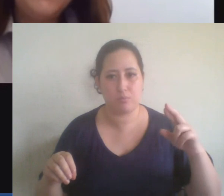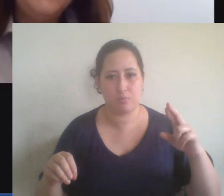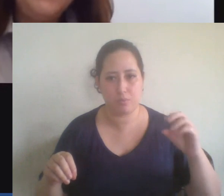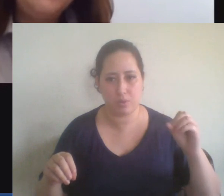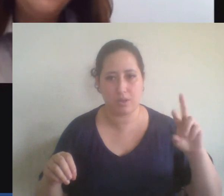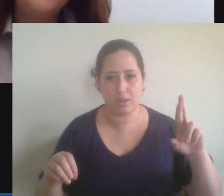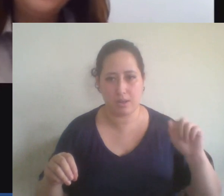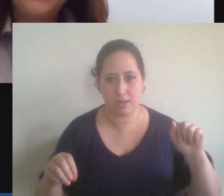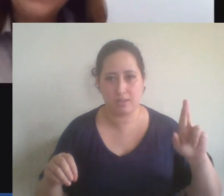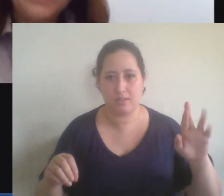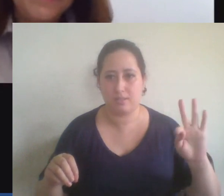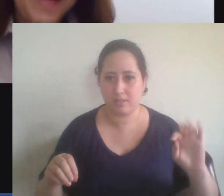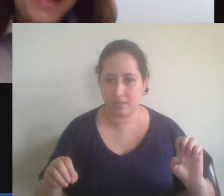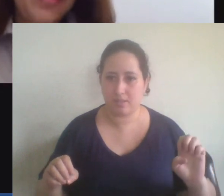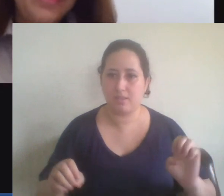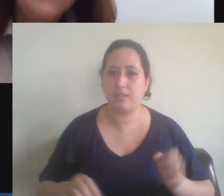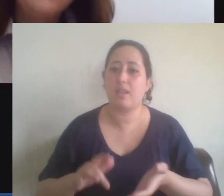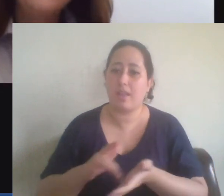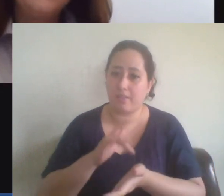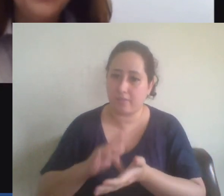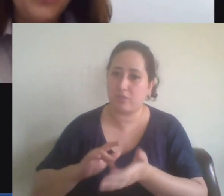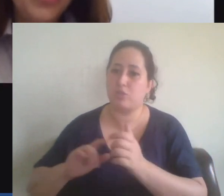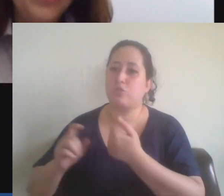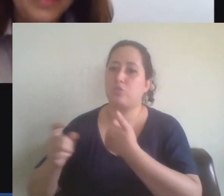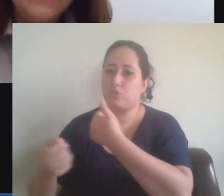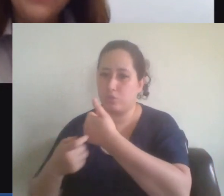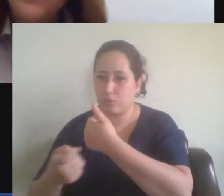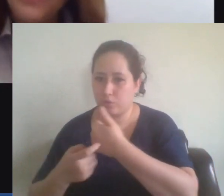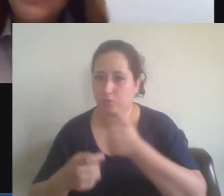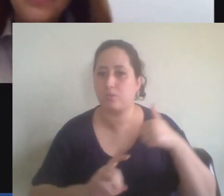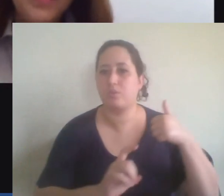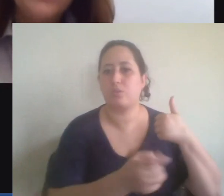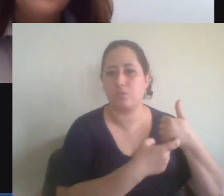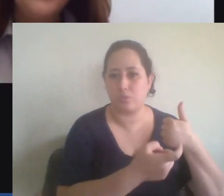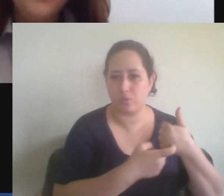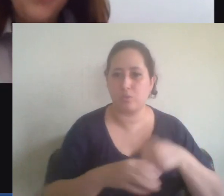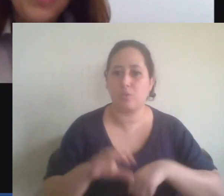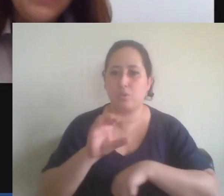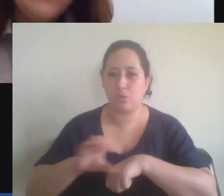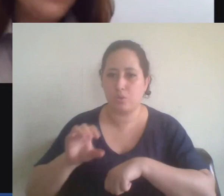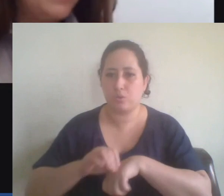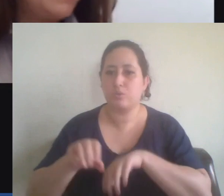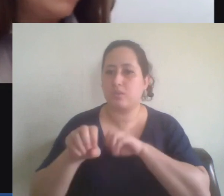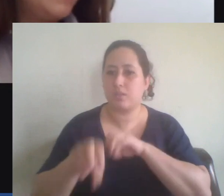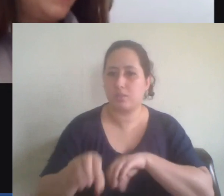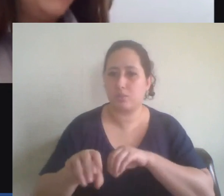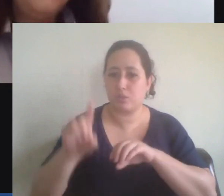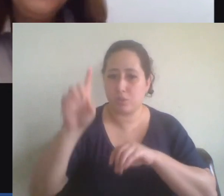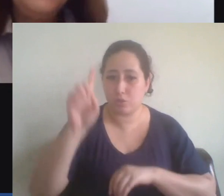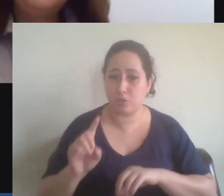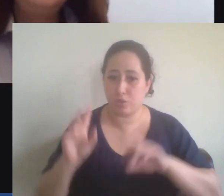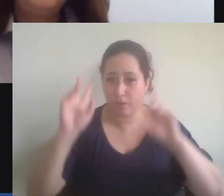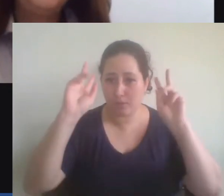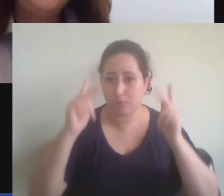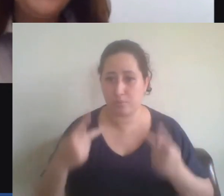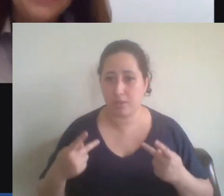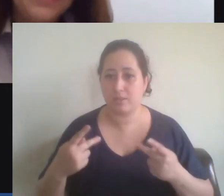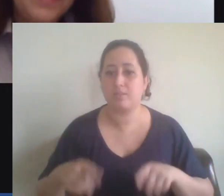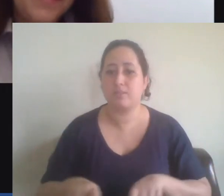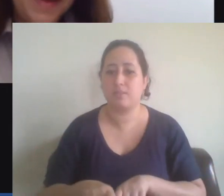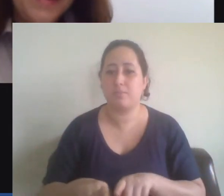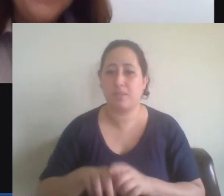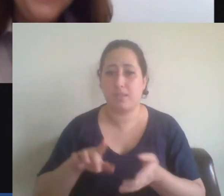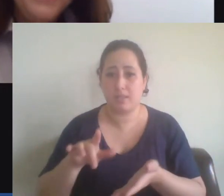nossa revista, curtam nossas páginas, tanto do curso de Educação e Direitos Humanos, quanto das nossas revistas. E